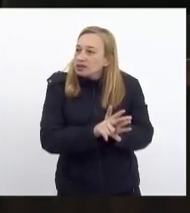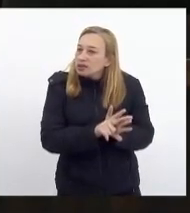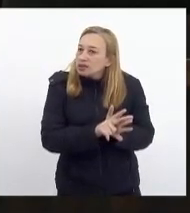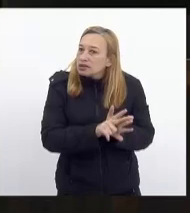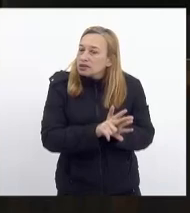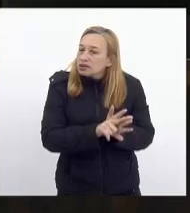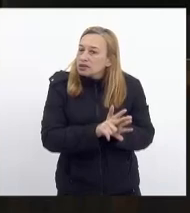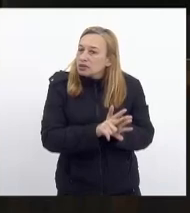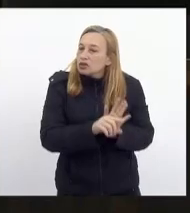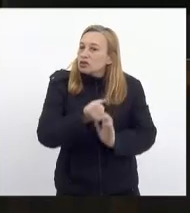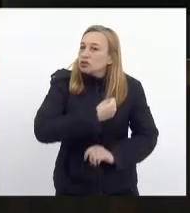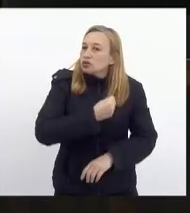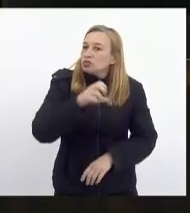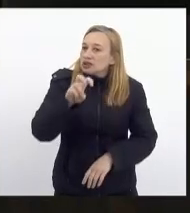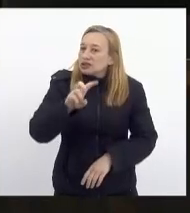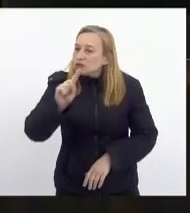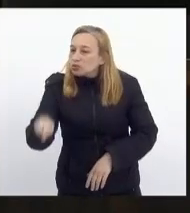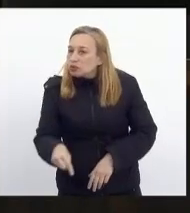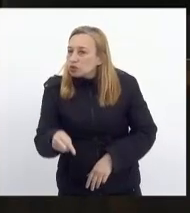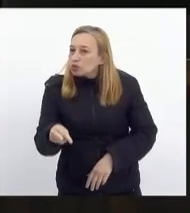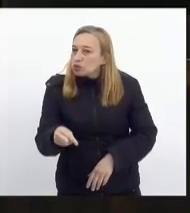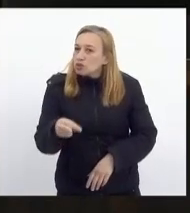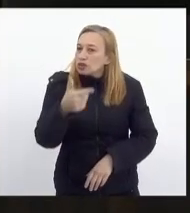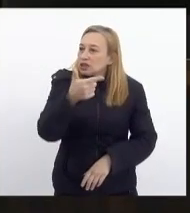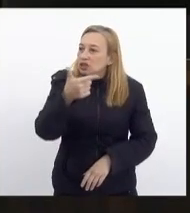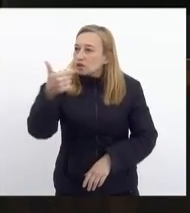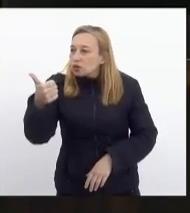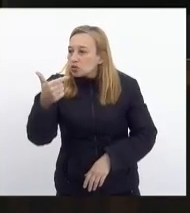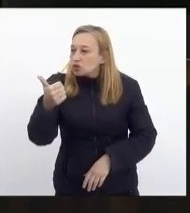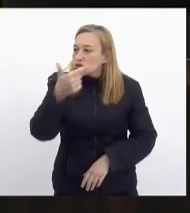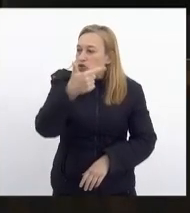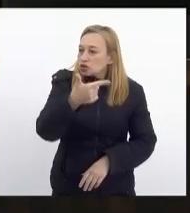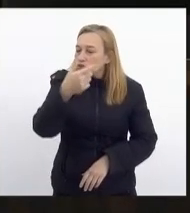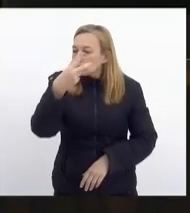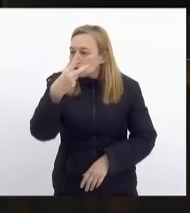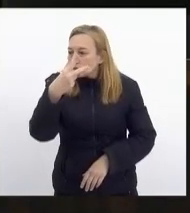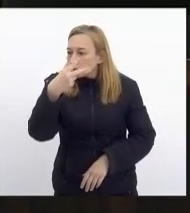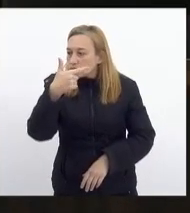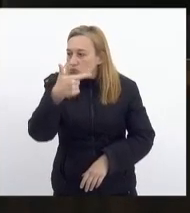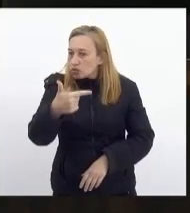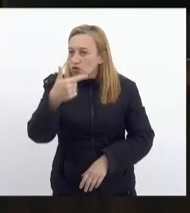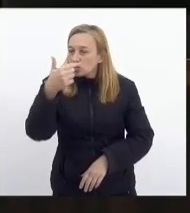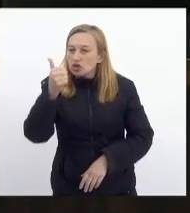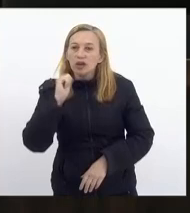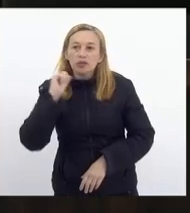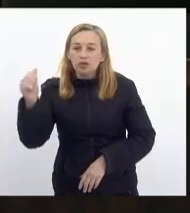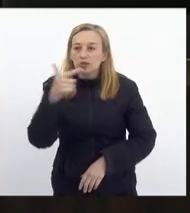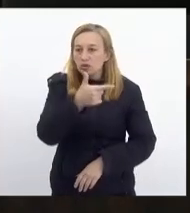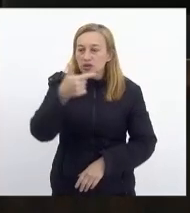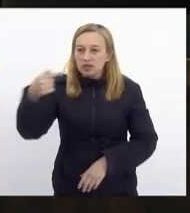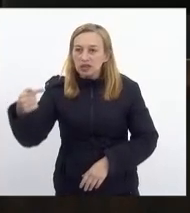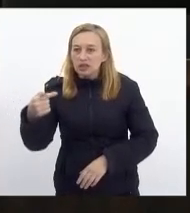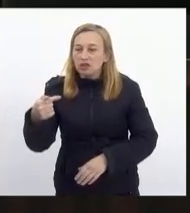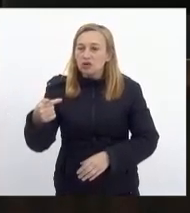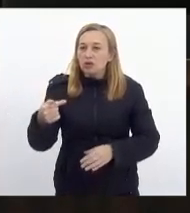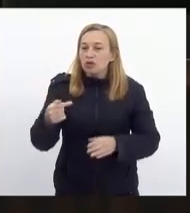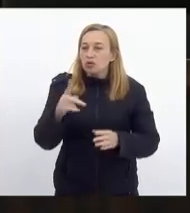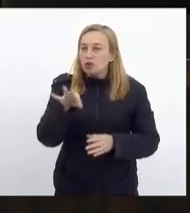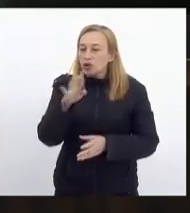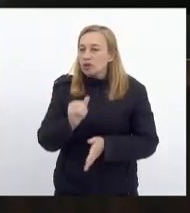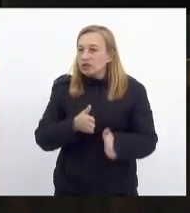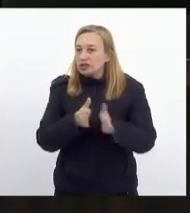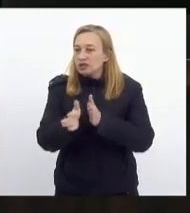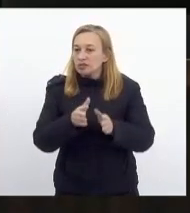número 5.012, de 2 de abril de 2007, para criar o programa de acessibilidade à